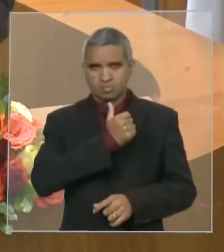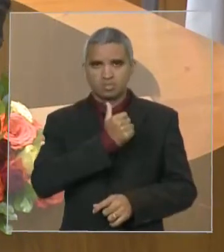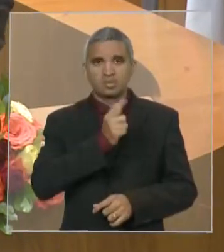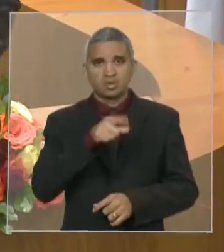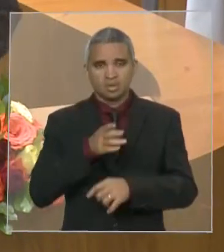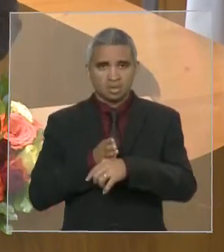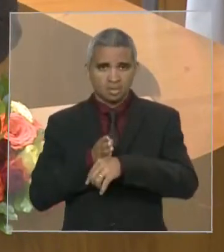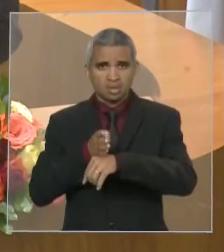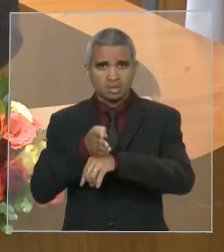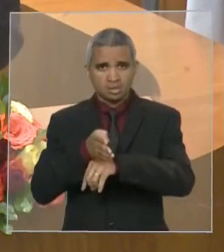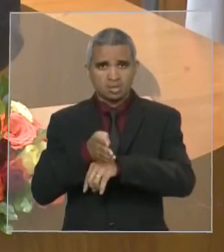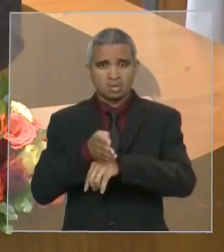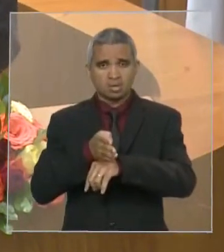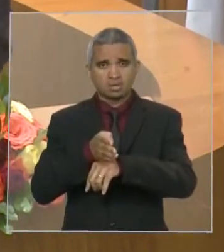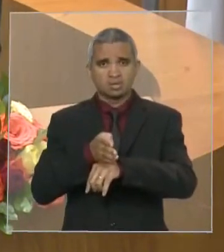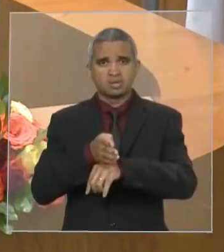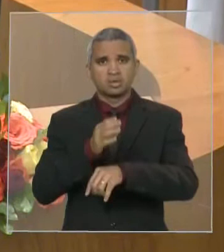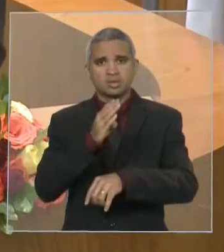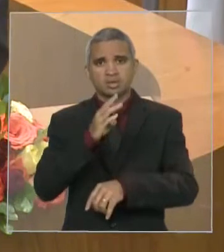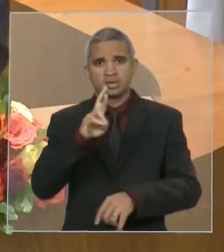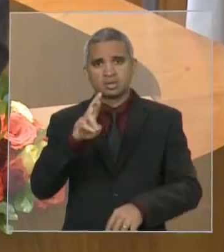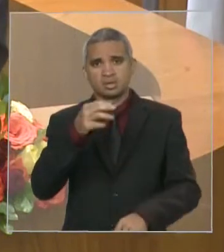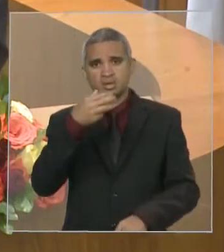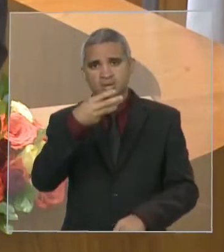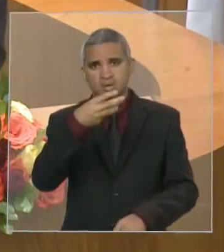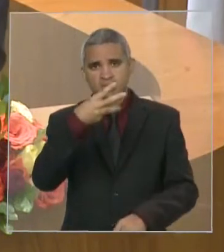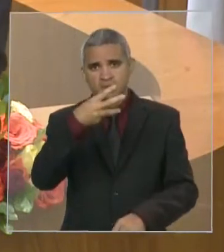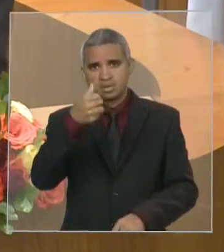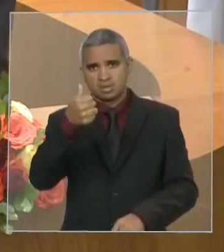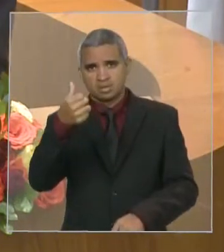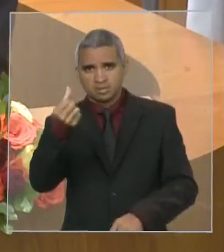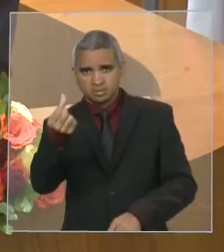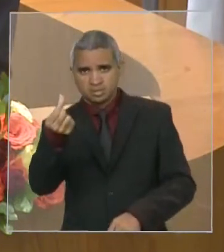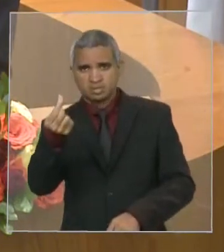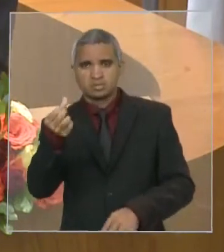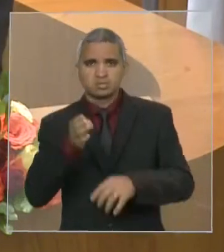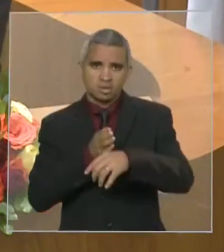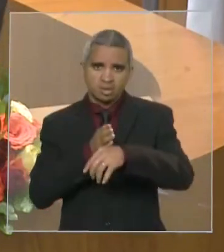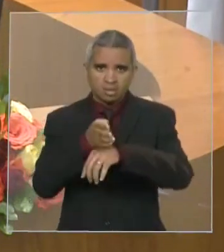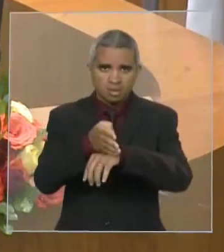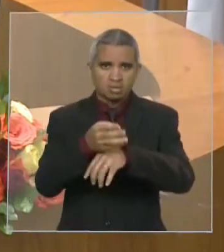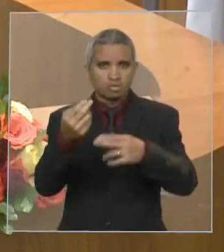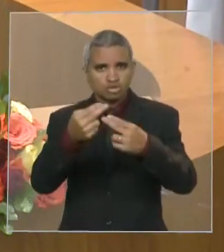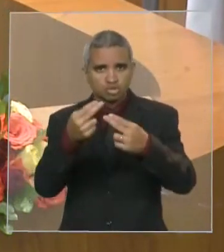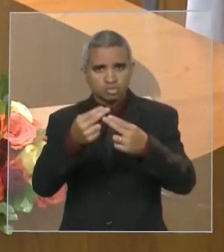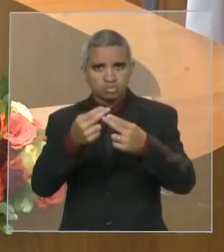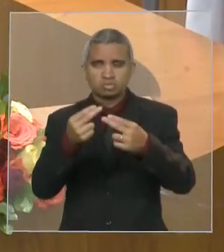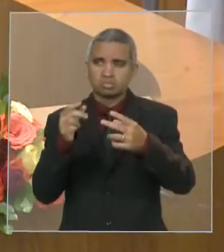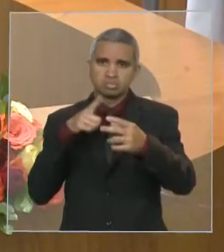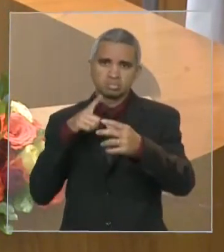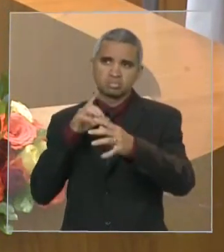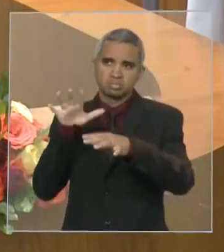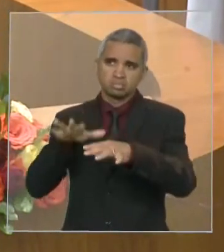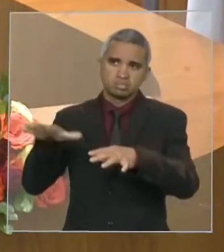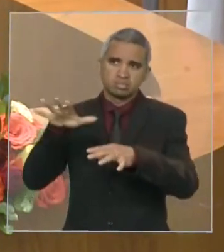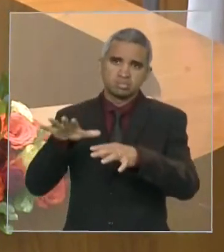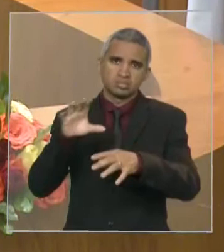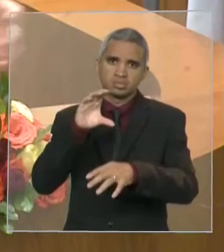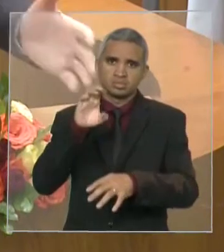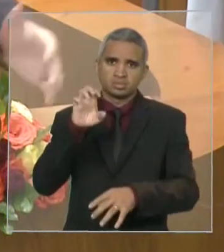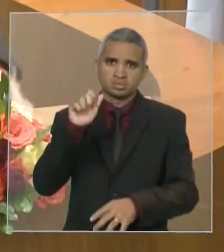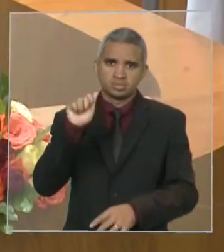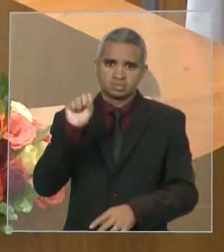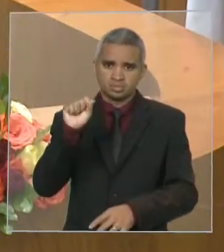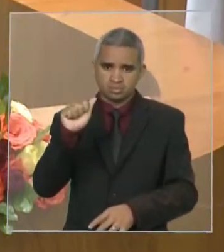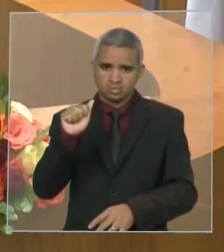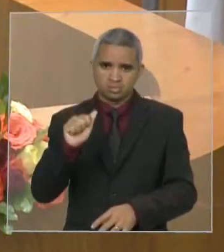principal, fica na BR-316, na Avenida Presidente Mestre, que também com muita perseverança nós teremos aquela BR transferida, não a obra